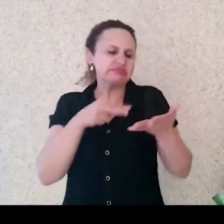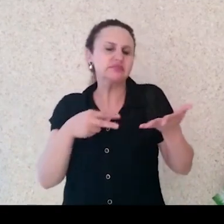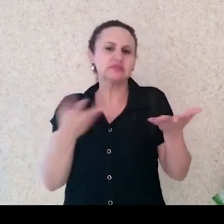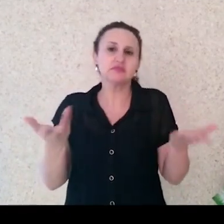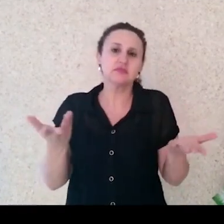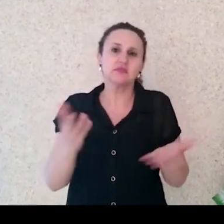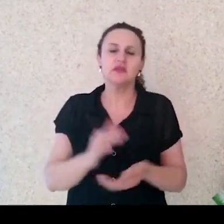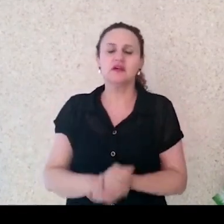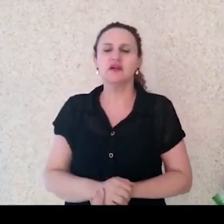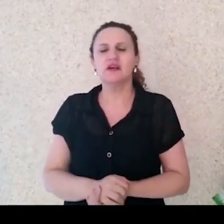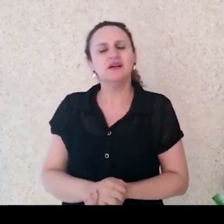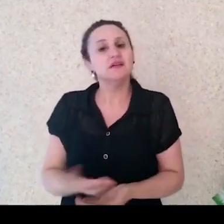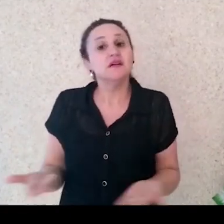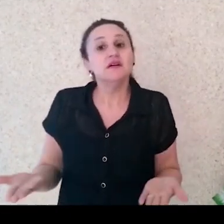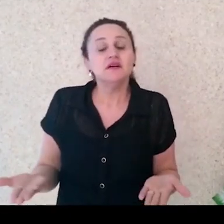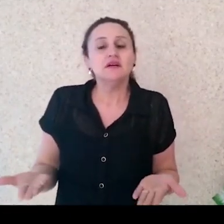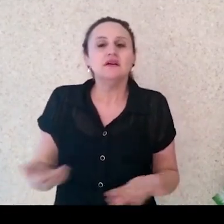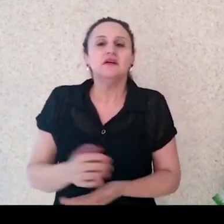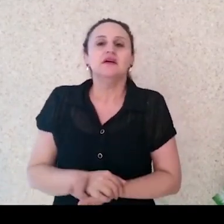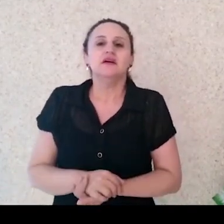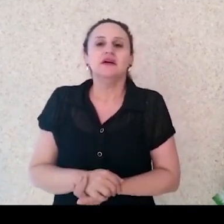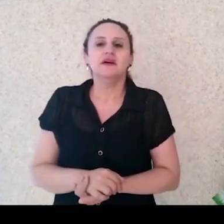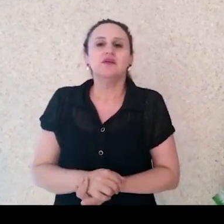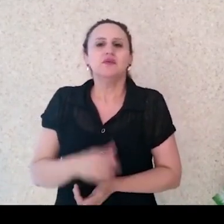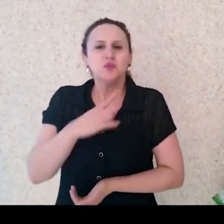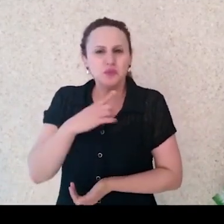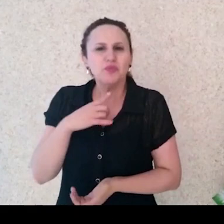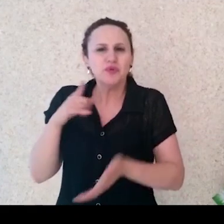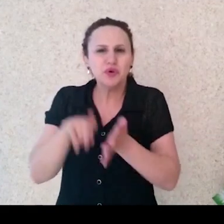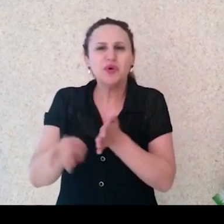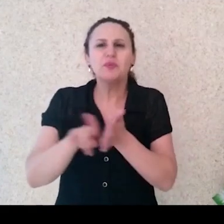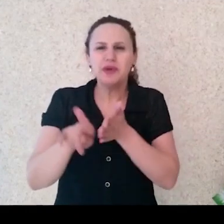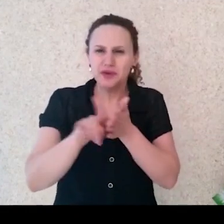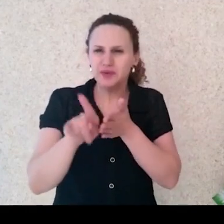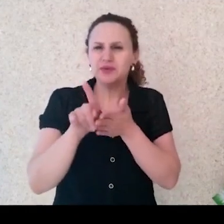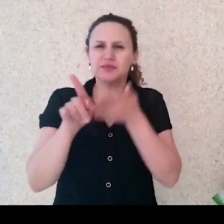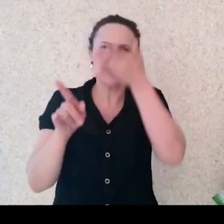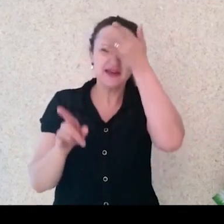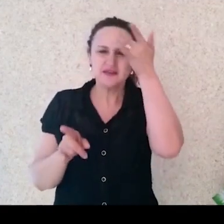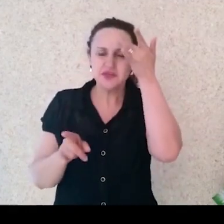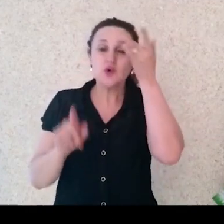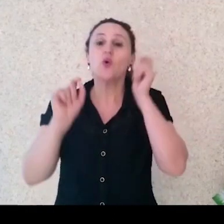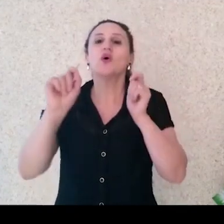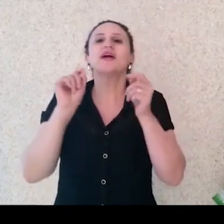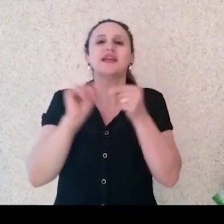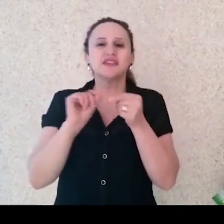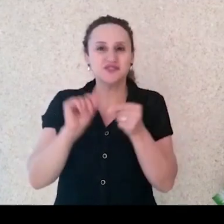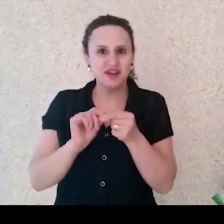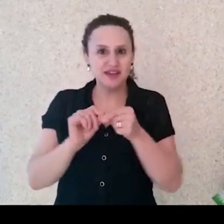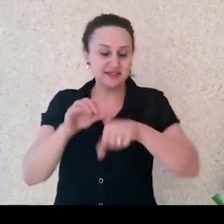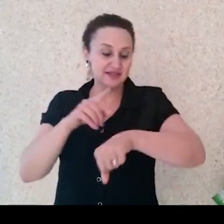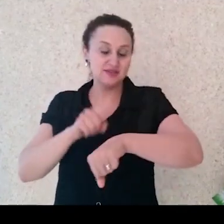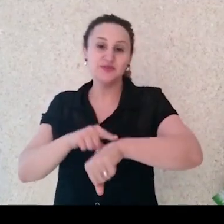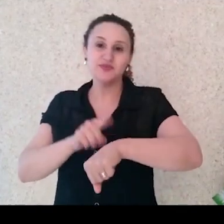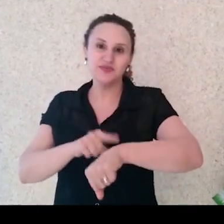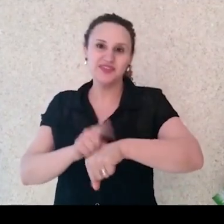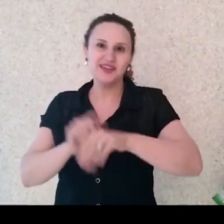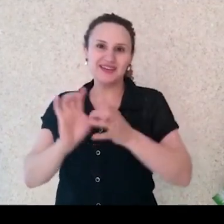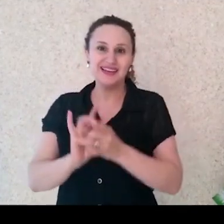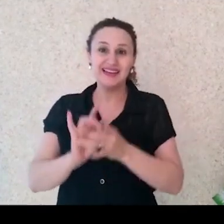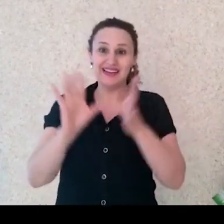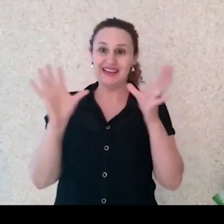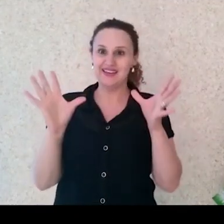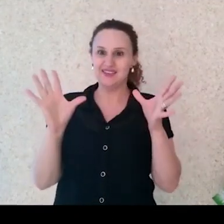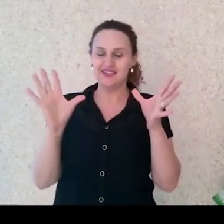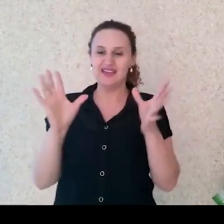dizer principalmente que lhes falta tempo. Contudo, quando perguntam para essas mesmas pessoas o que elas fazem no seu tempo livre, elas vão dizer que, em primeiro lugar,